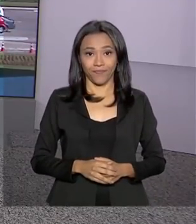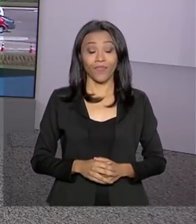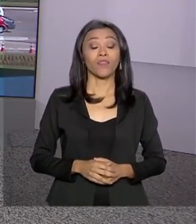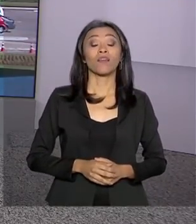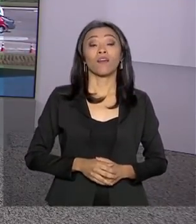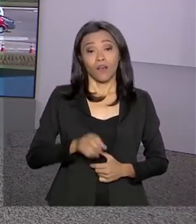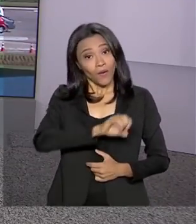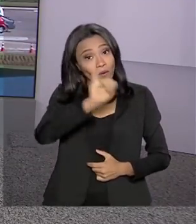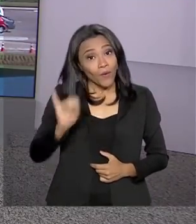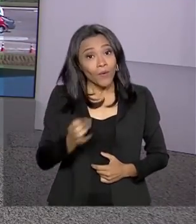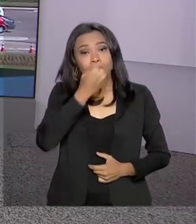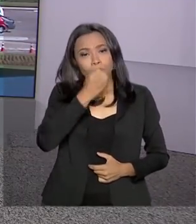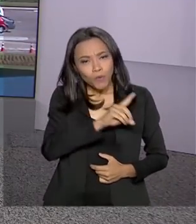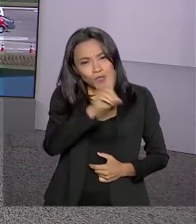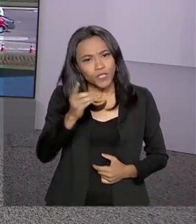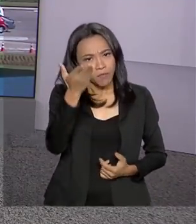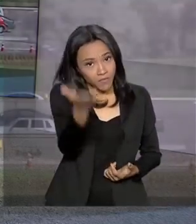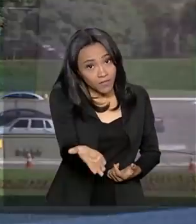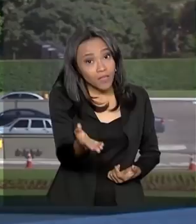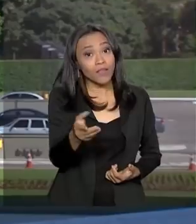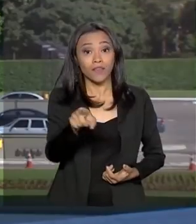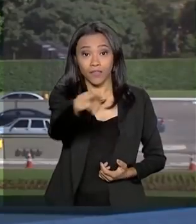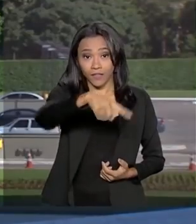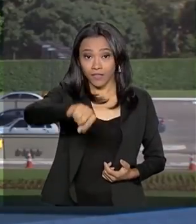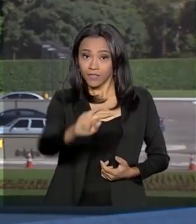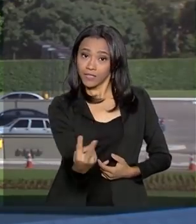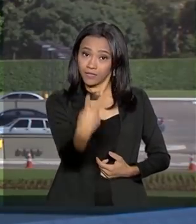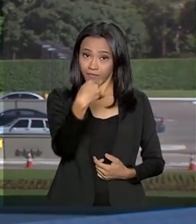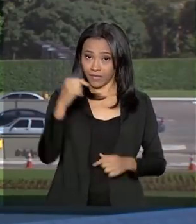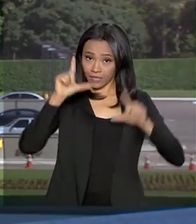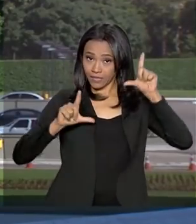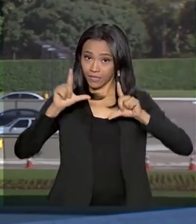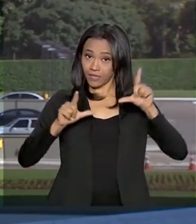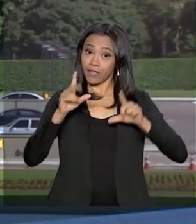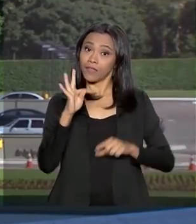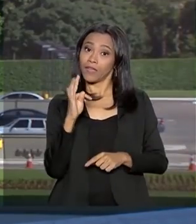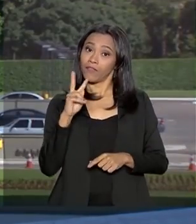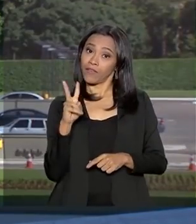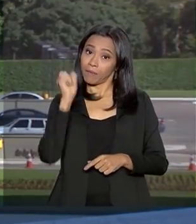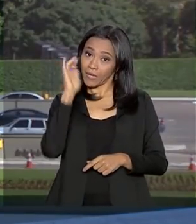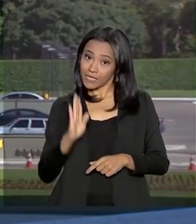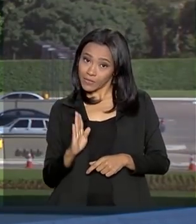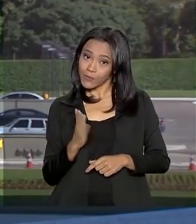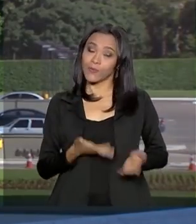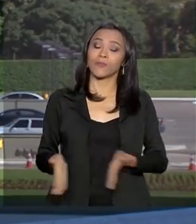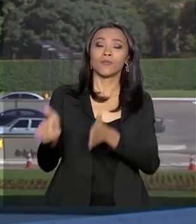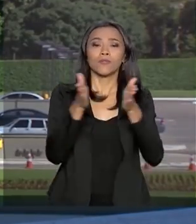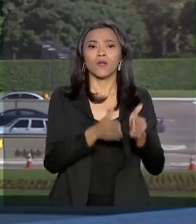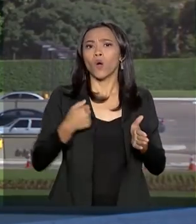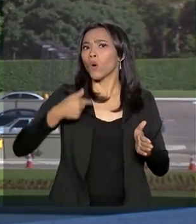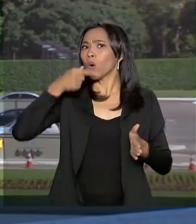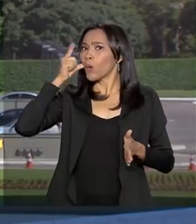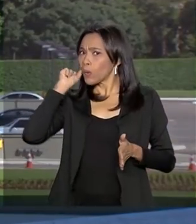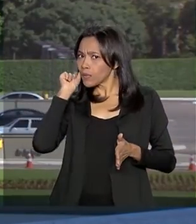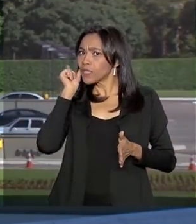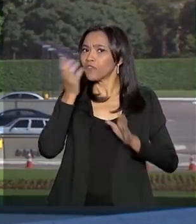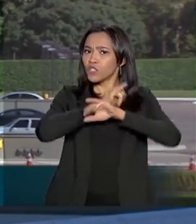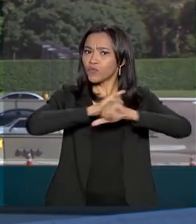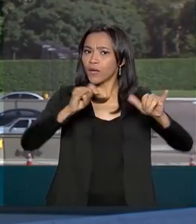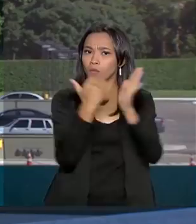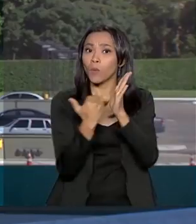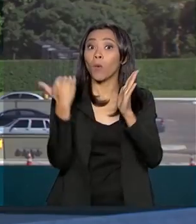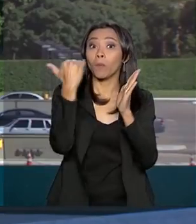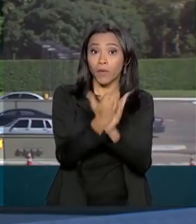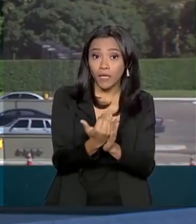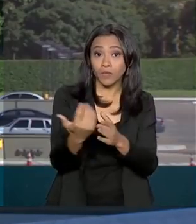Olá, Carla, bom dia pra você, bom dia pra você que acompanha a TV Brasil. Com a alta anunciada ontem pela Petrobras,